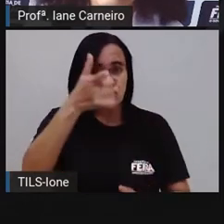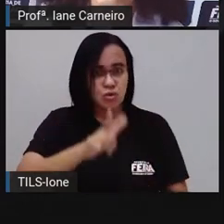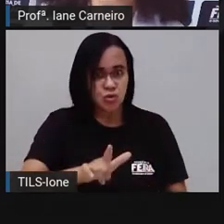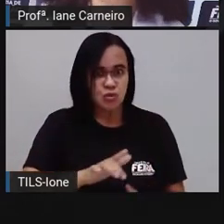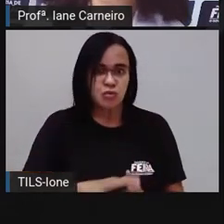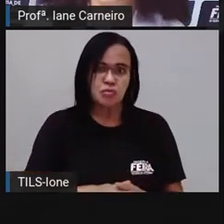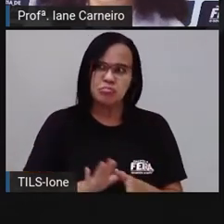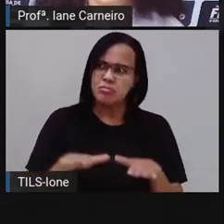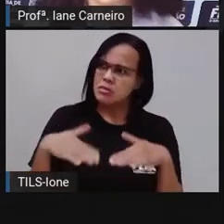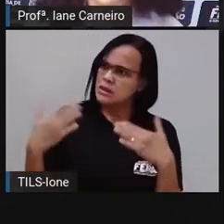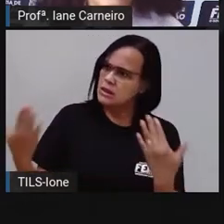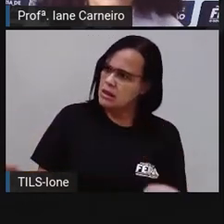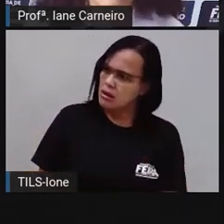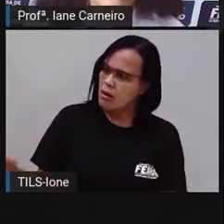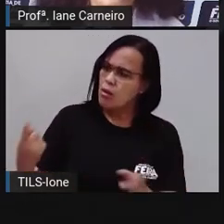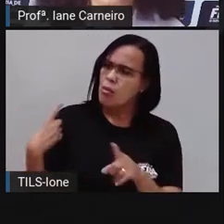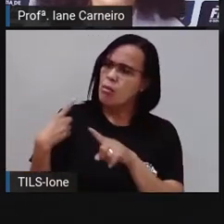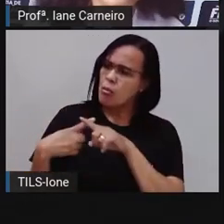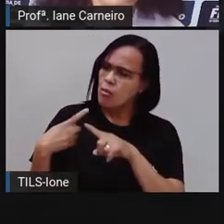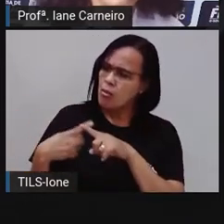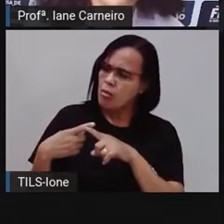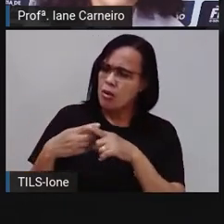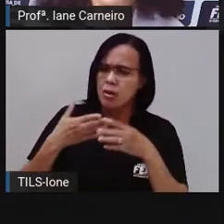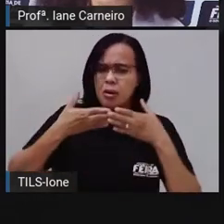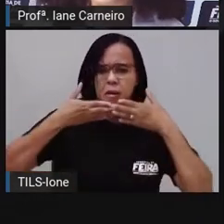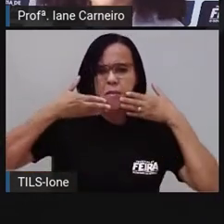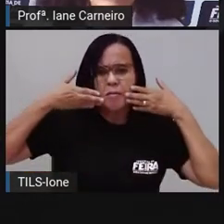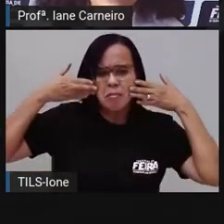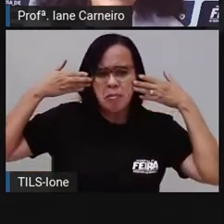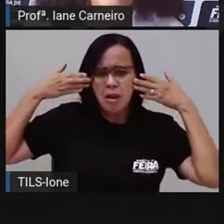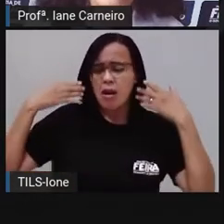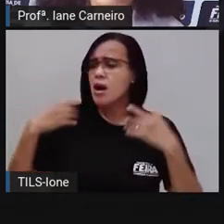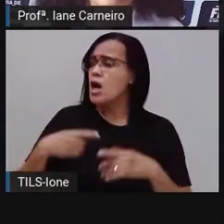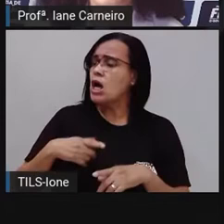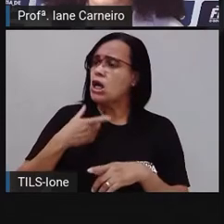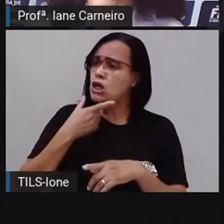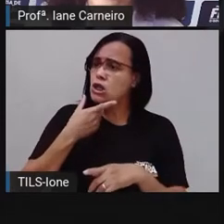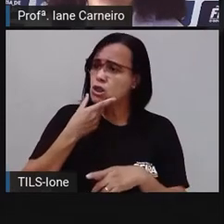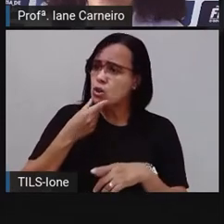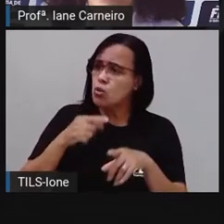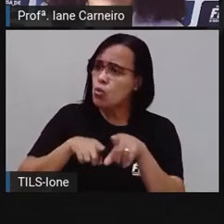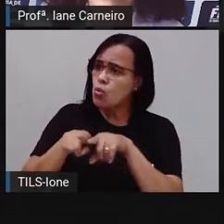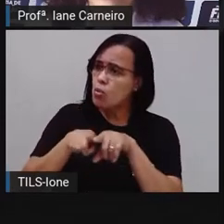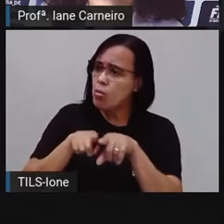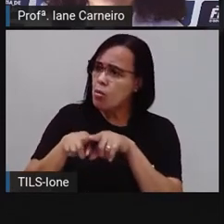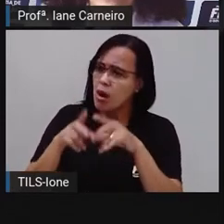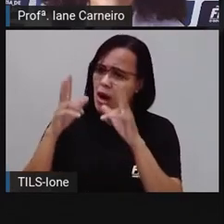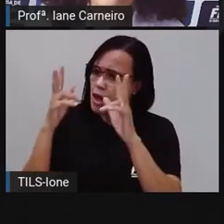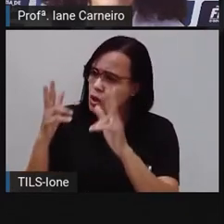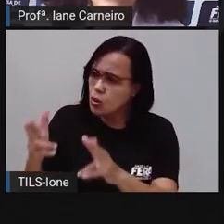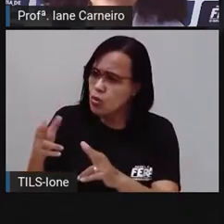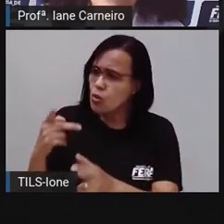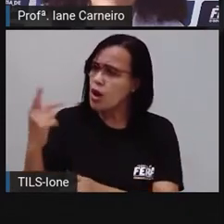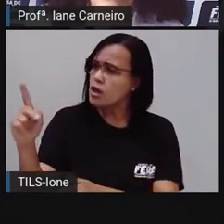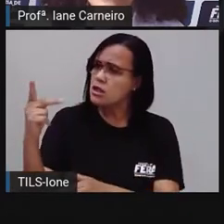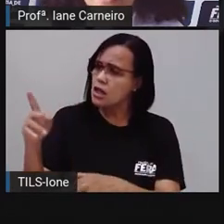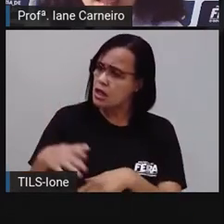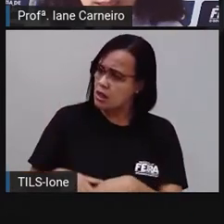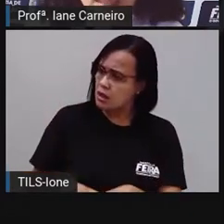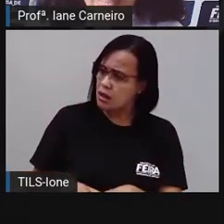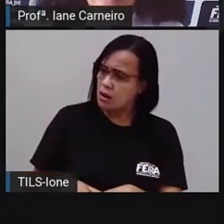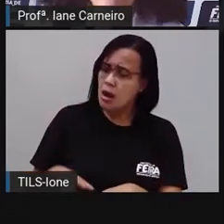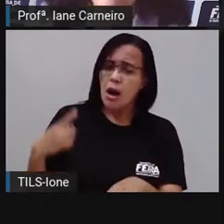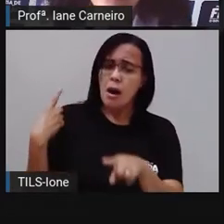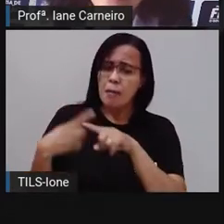Então, por que a pele do Camilo também não é igualzinha a dela? Por que a pele